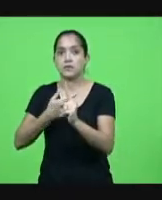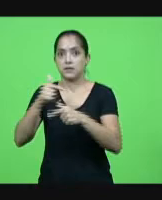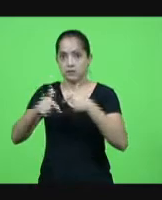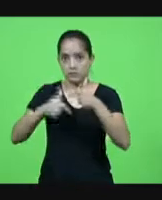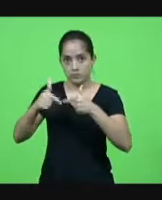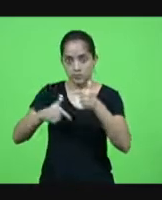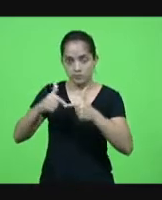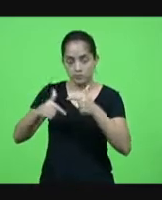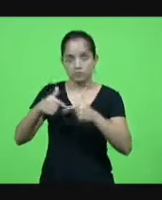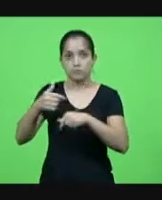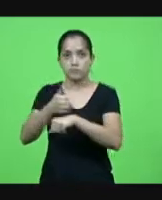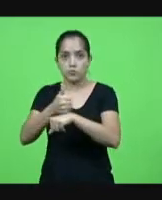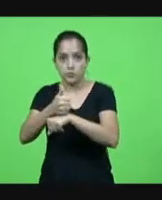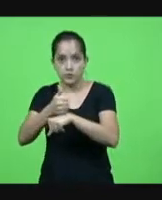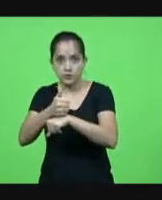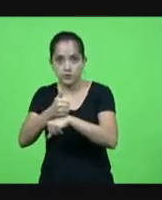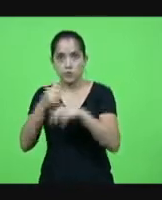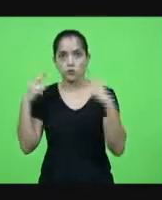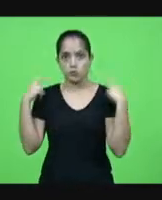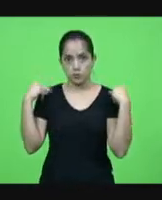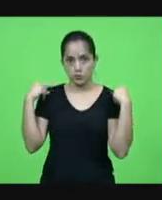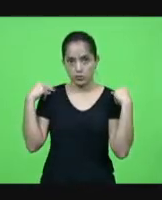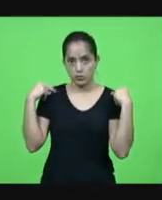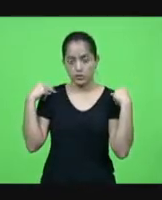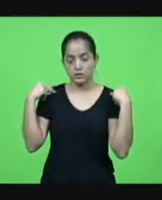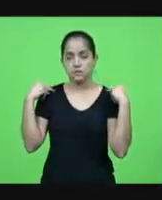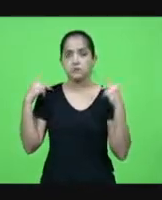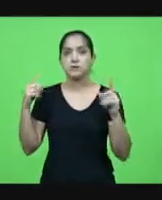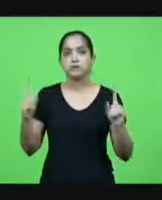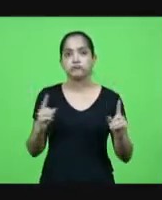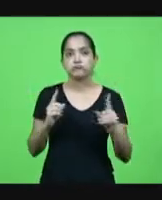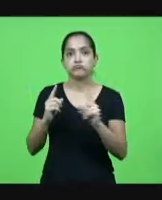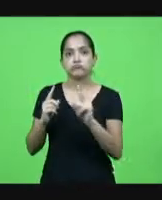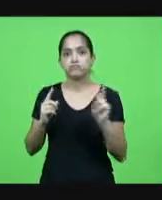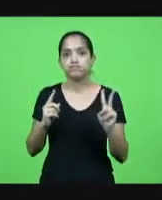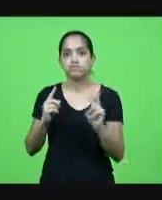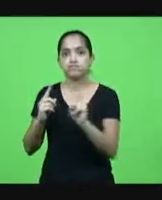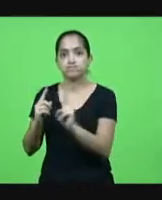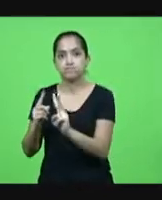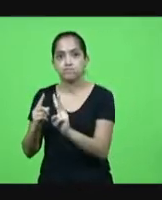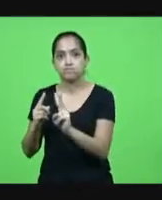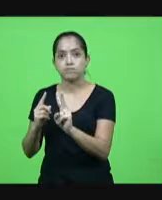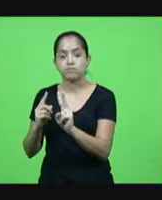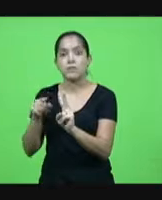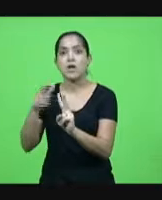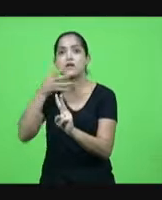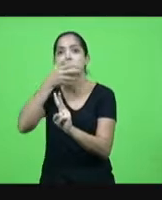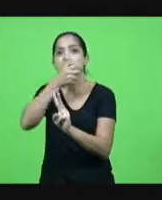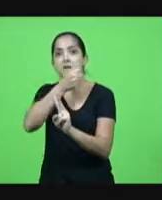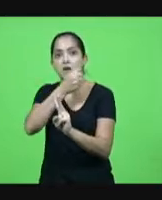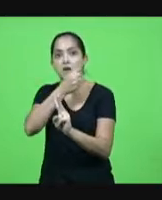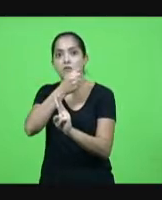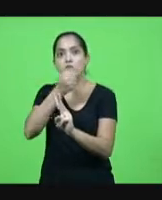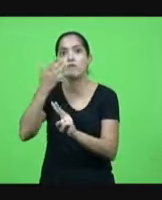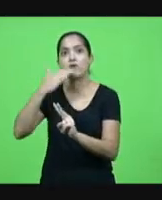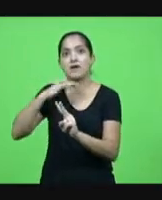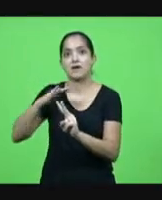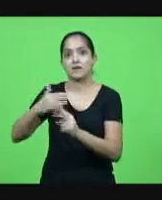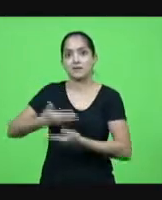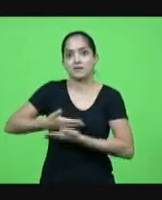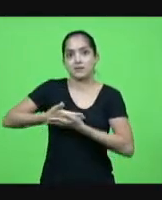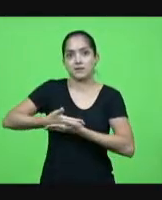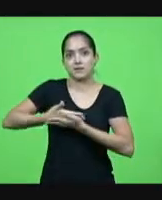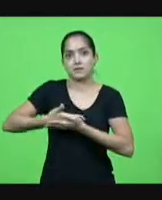vem os motoristas e que que acontece eles salvam a criança que estava afogada